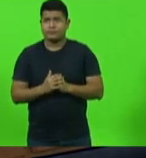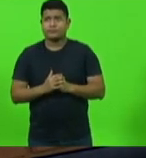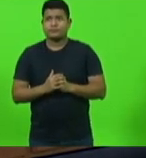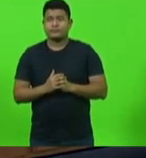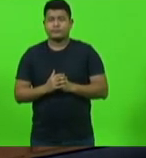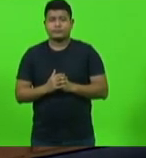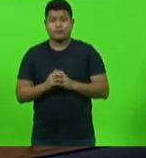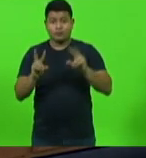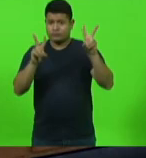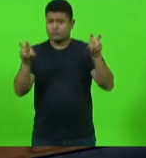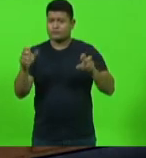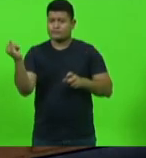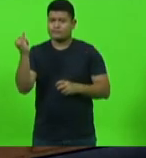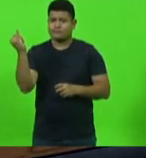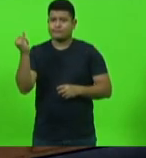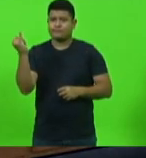presidente.